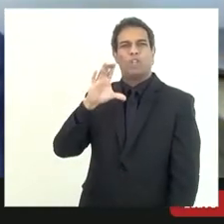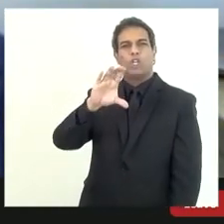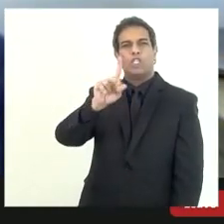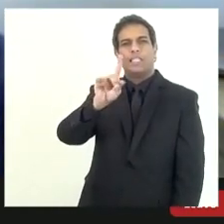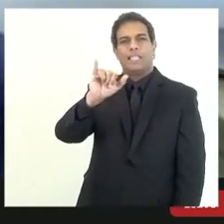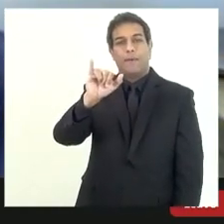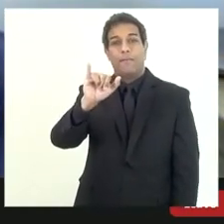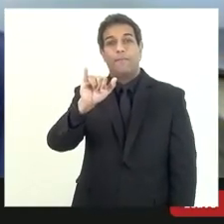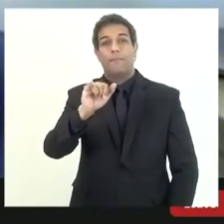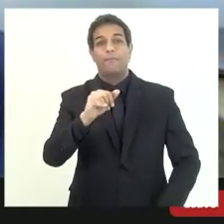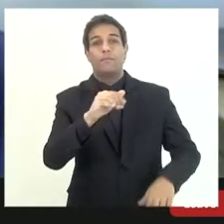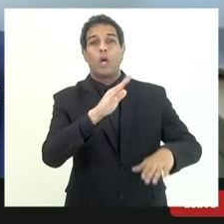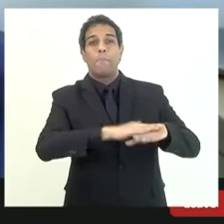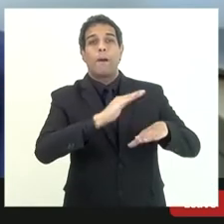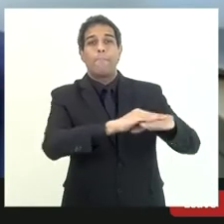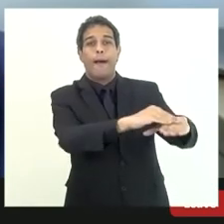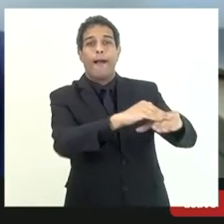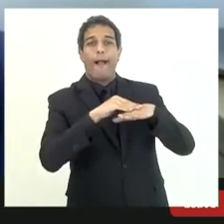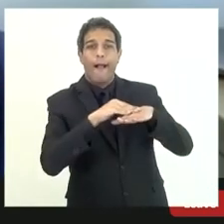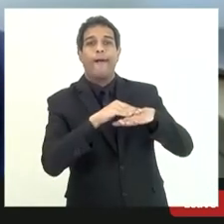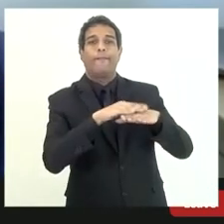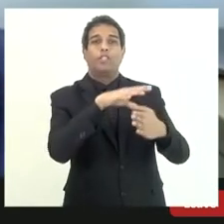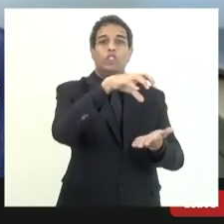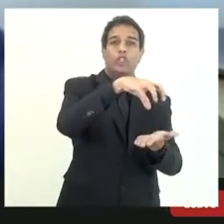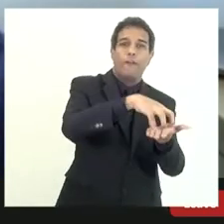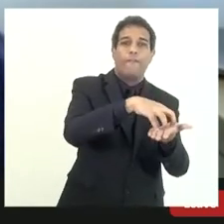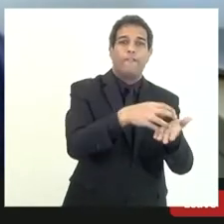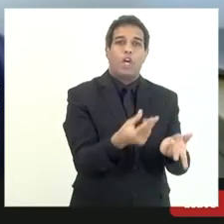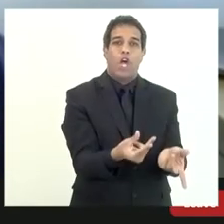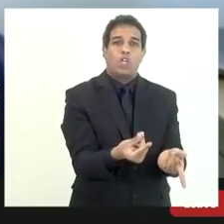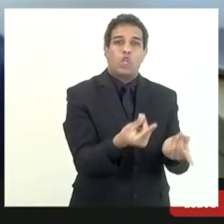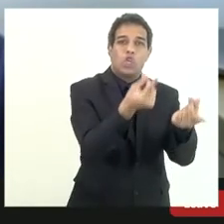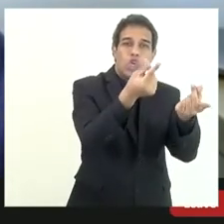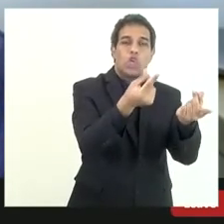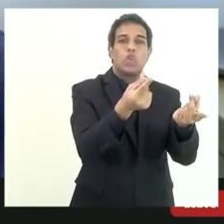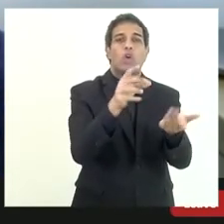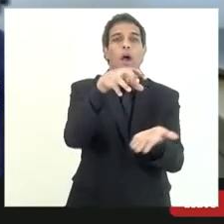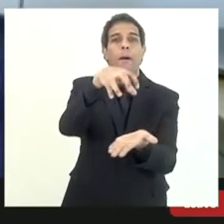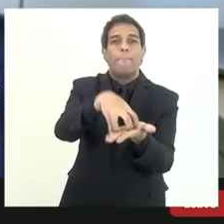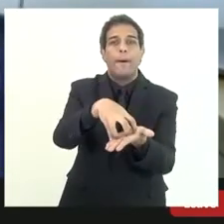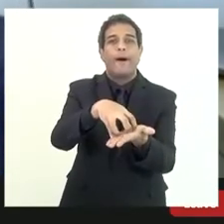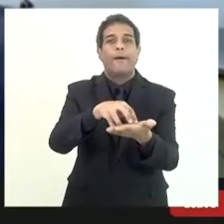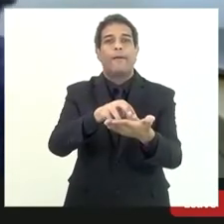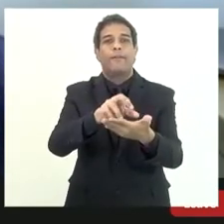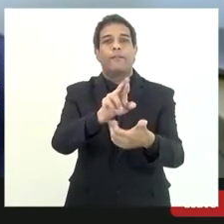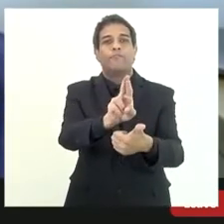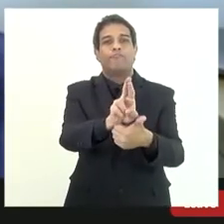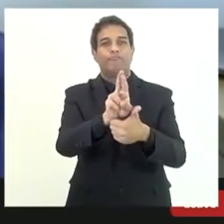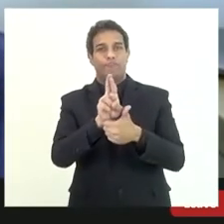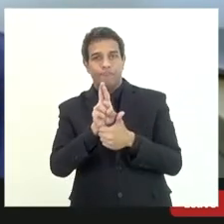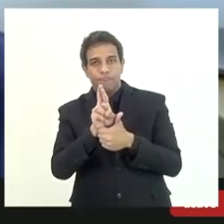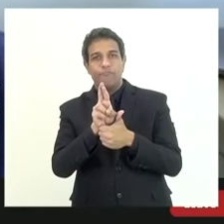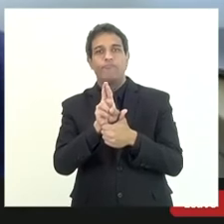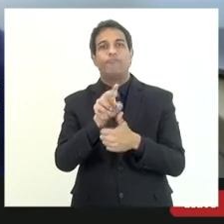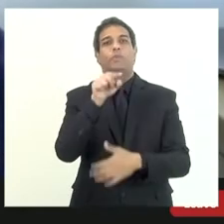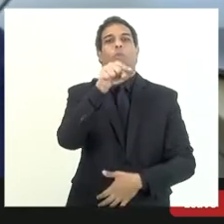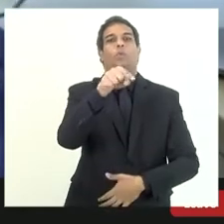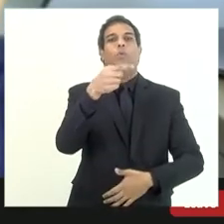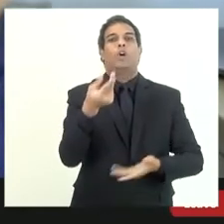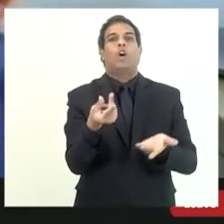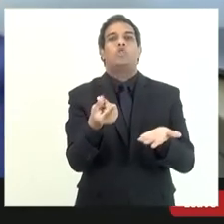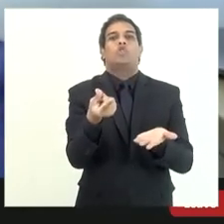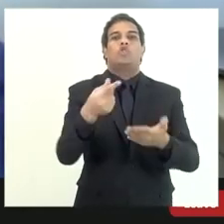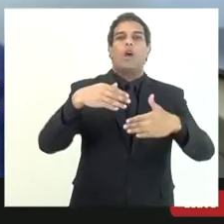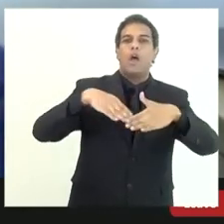chamei o Tribunal de Justiça as várias de fazenda o desembargador responsável pelo fundo do